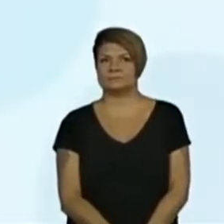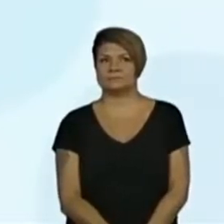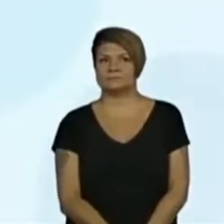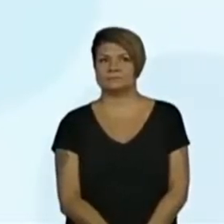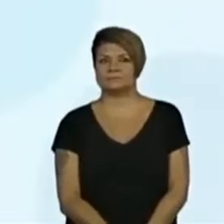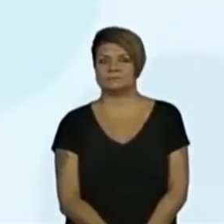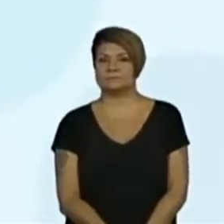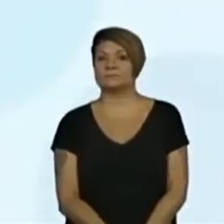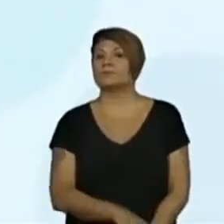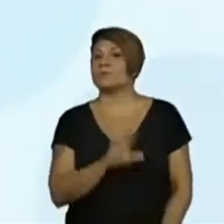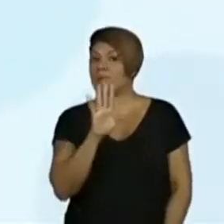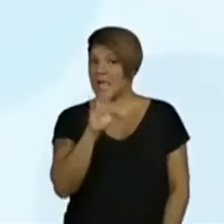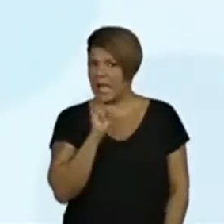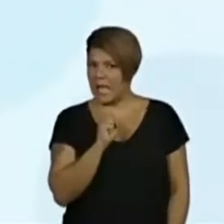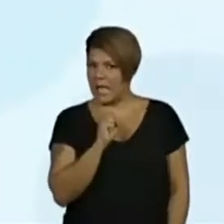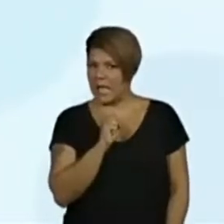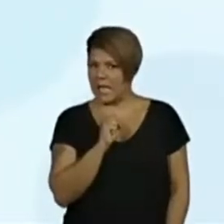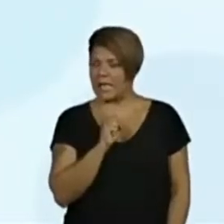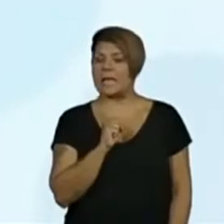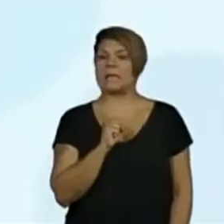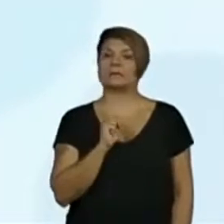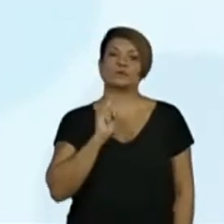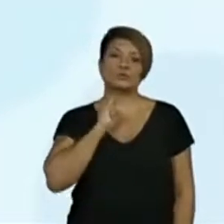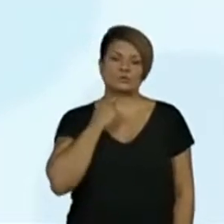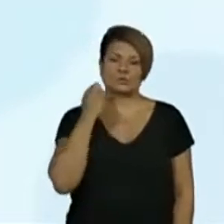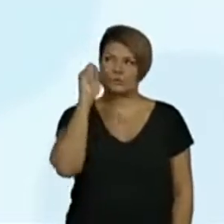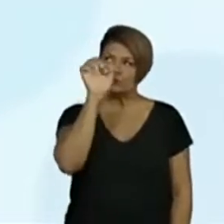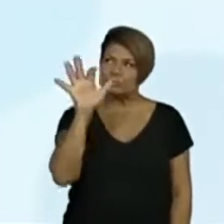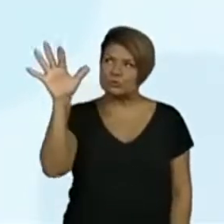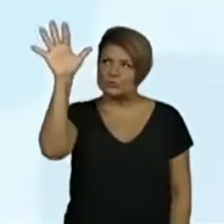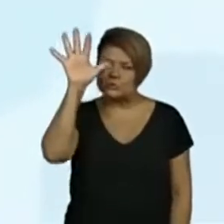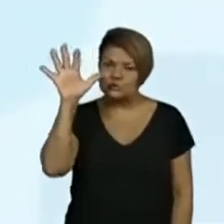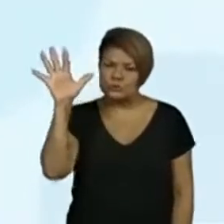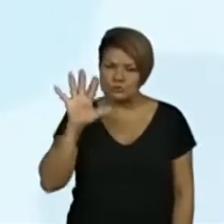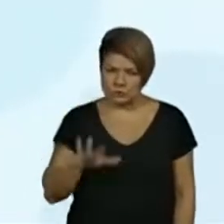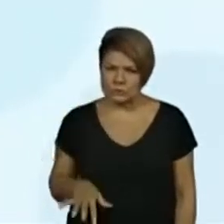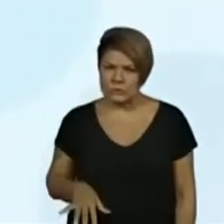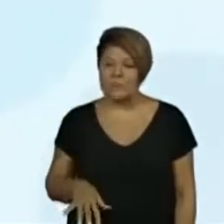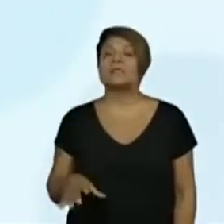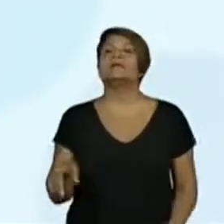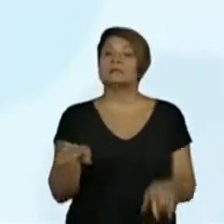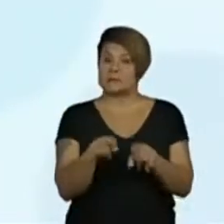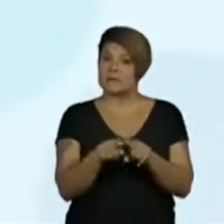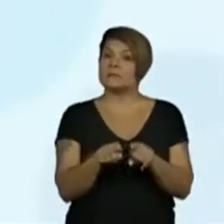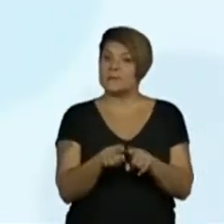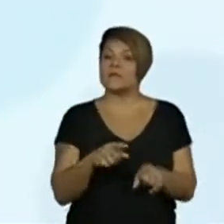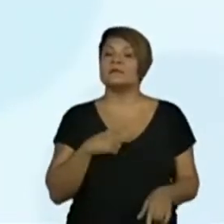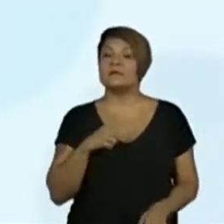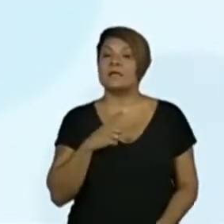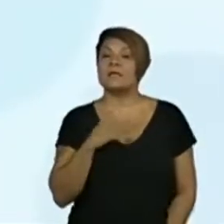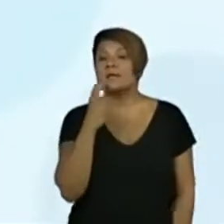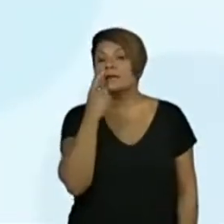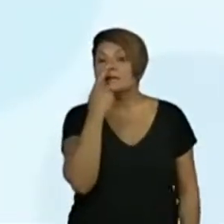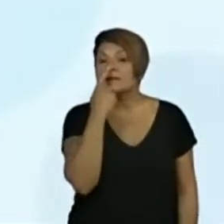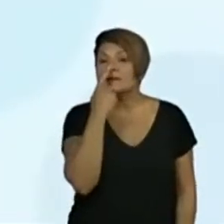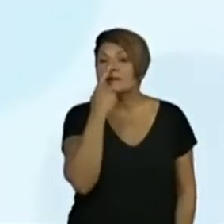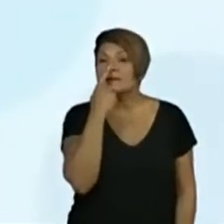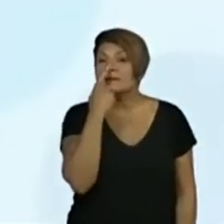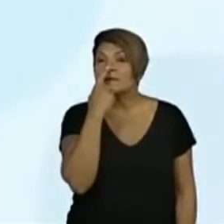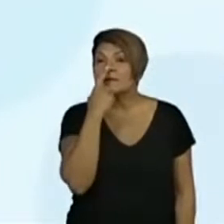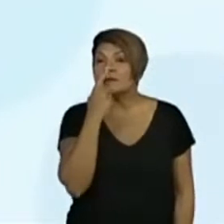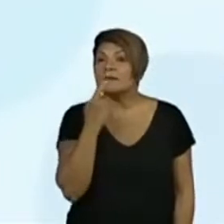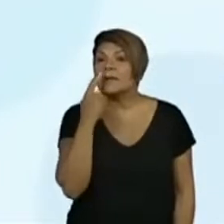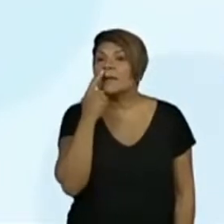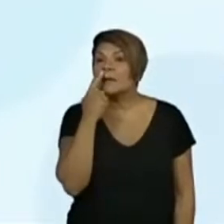Falando nisso, professora, essa coisa da poluição, a gente também tem pelos no nariz. Isso. Vocês já